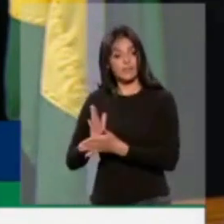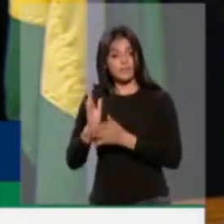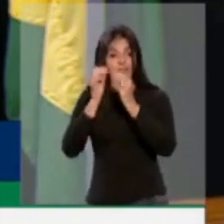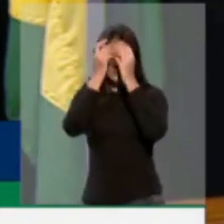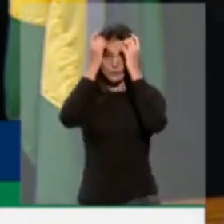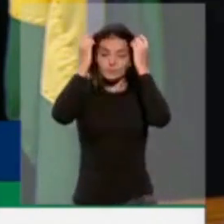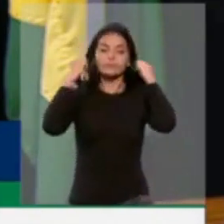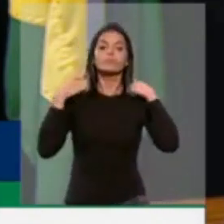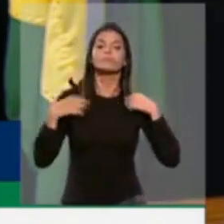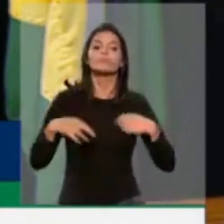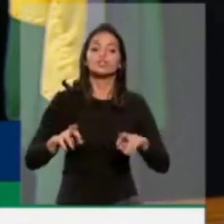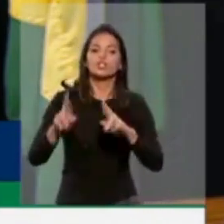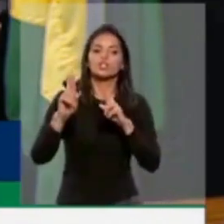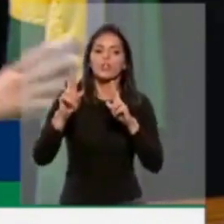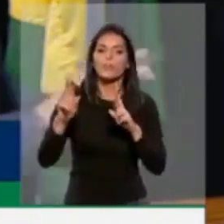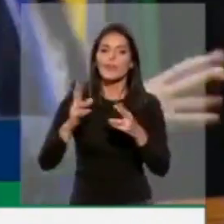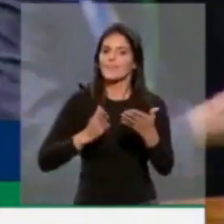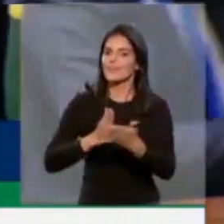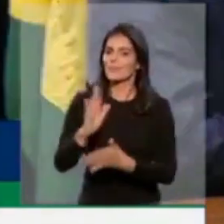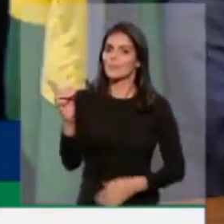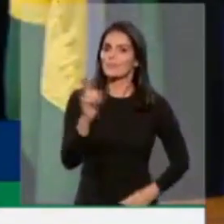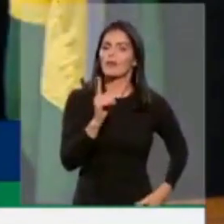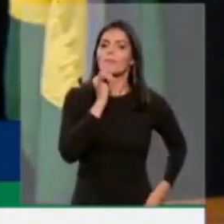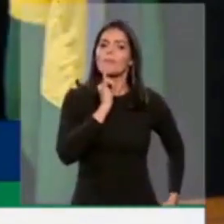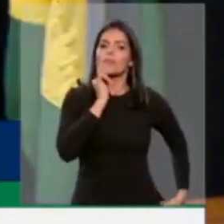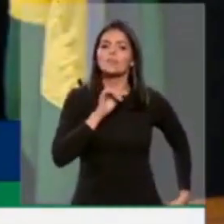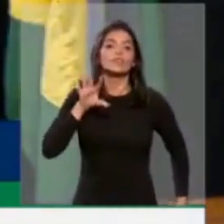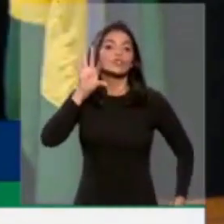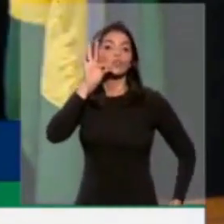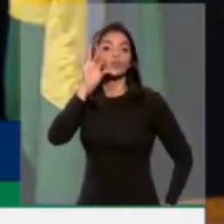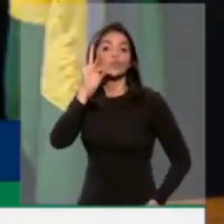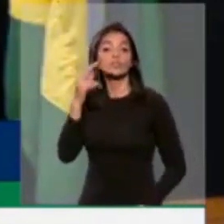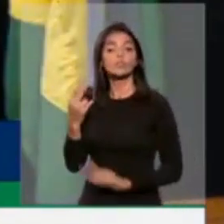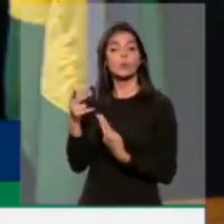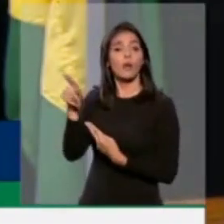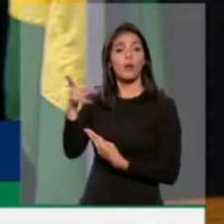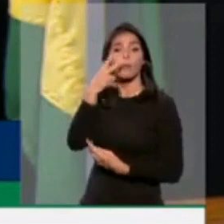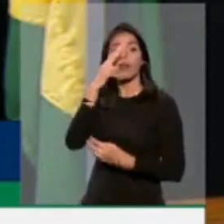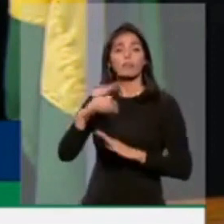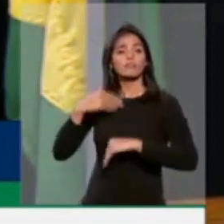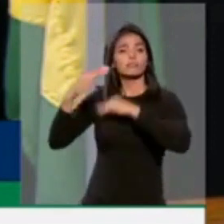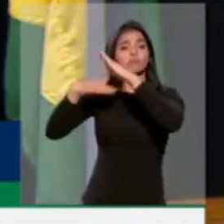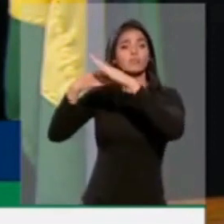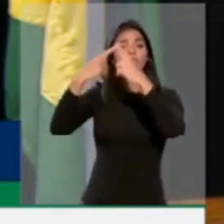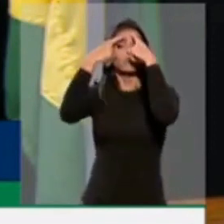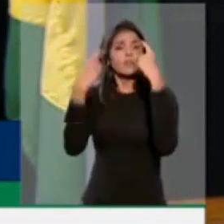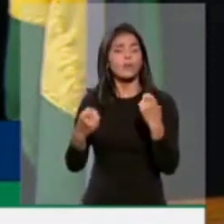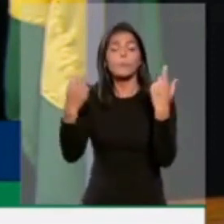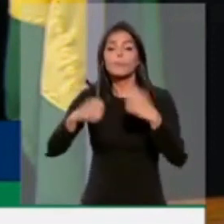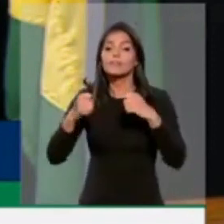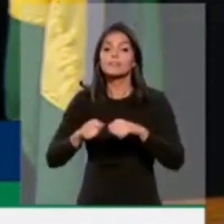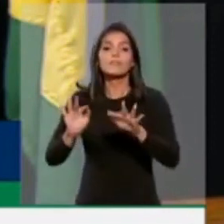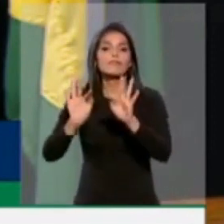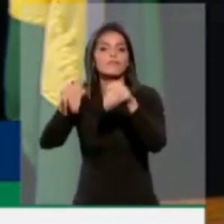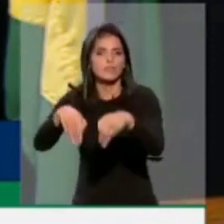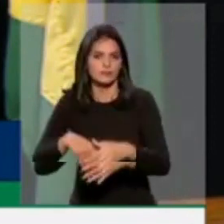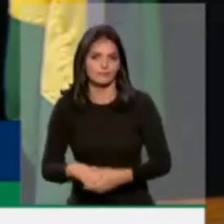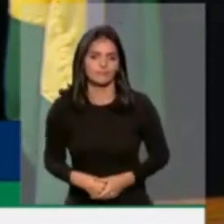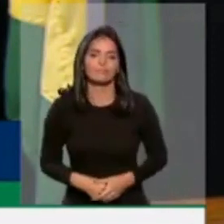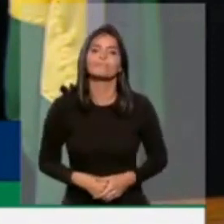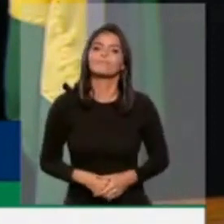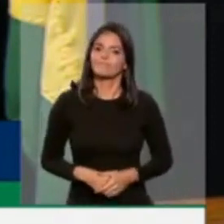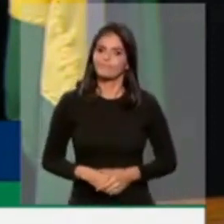que não passe nessa casa. Por exemplo, um tweet como esse, essa escalada de violência tem que ter fim. Estamos recebendo